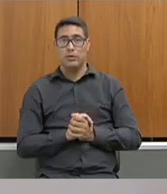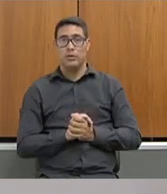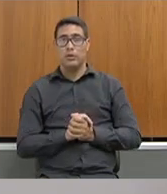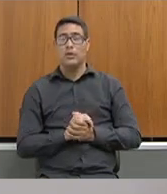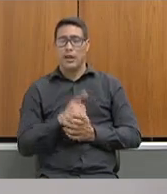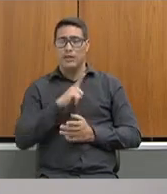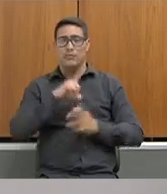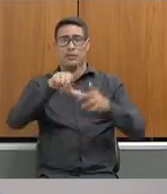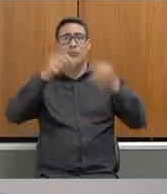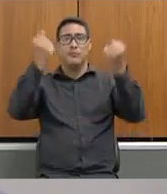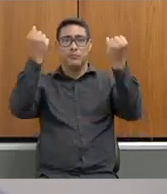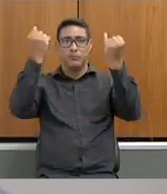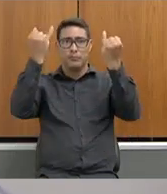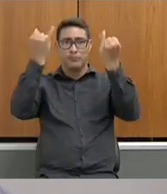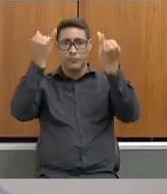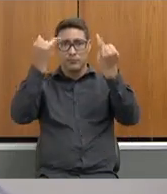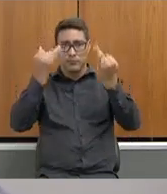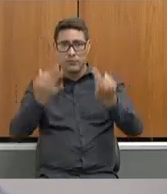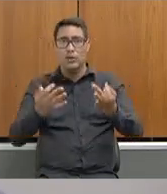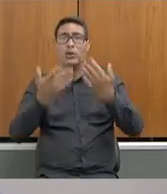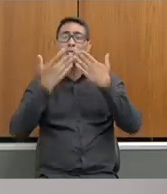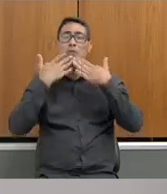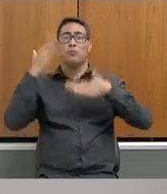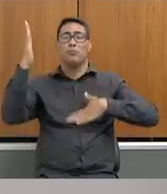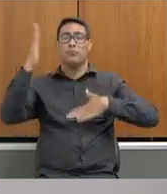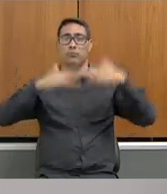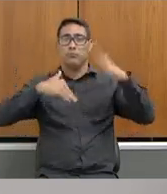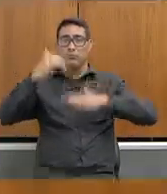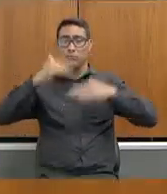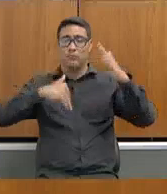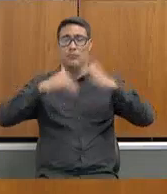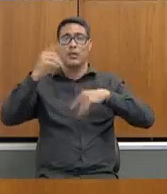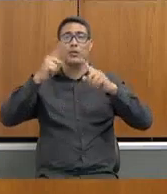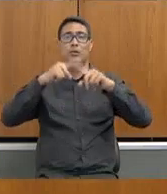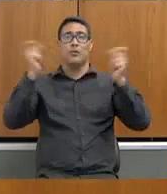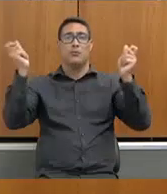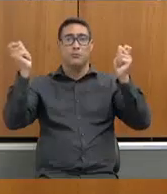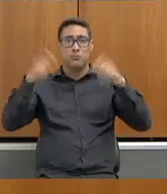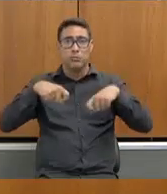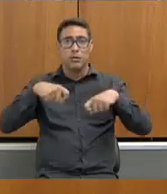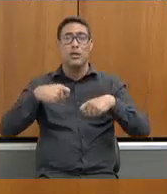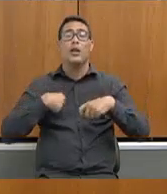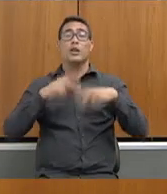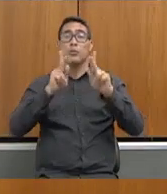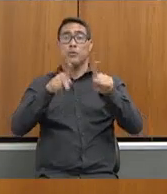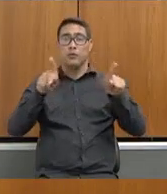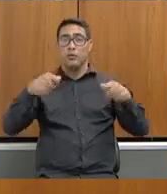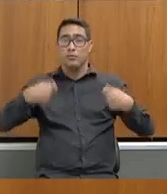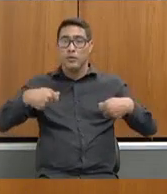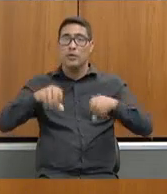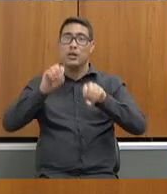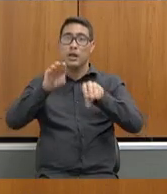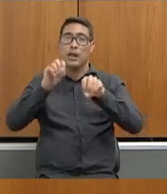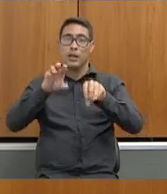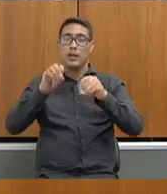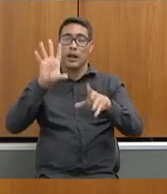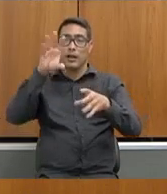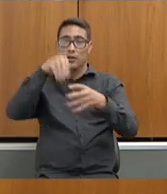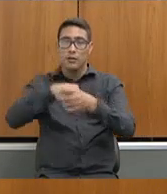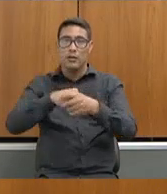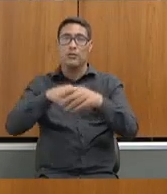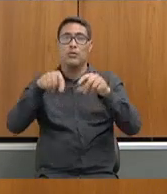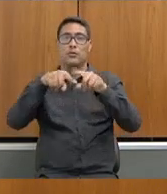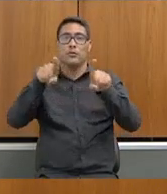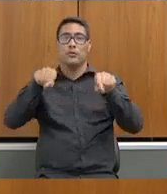descrito, habilidades e competências que o professor deve trabalhar em sala de aula. Essa ferramenta,